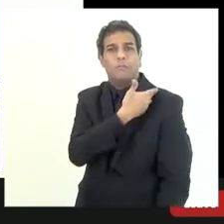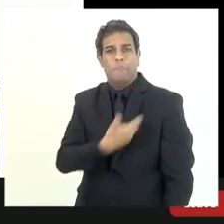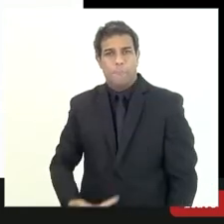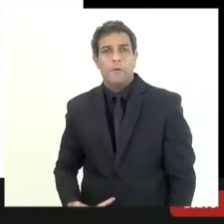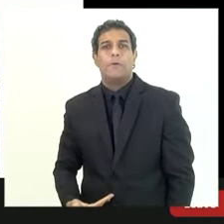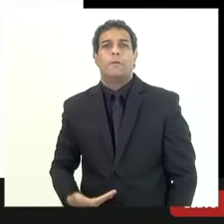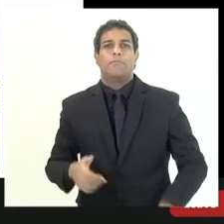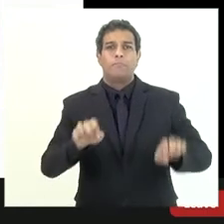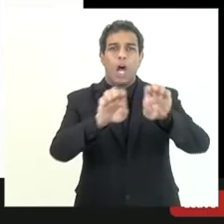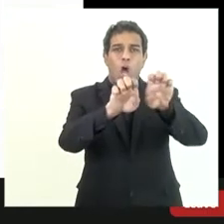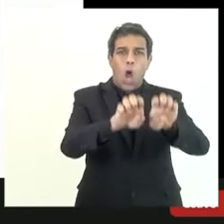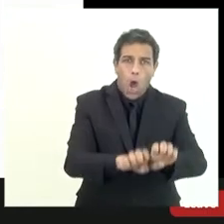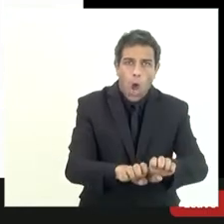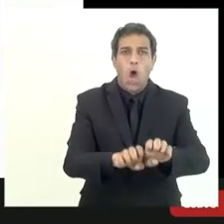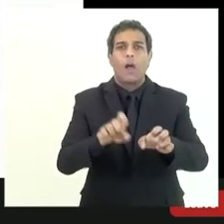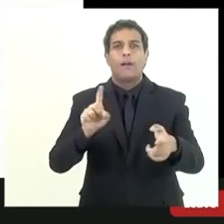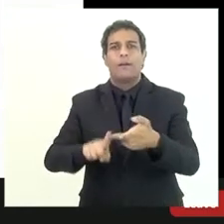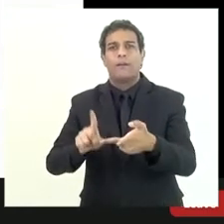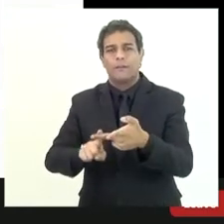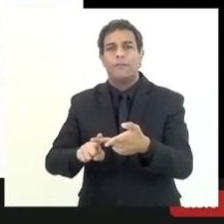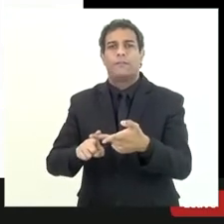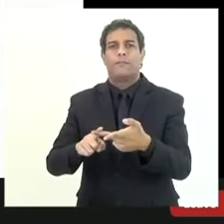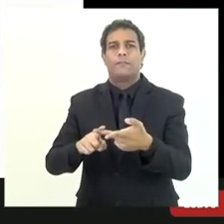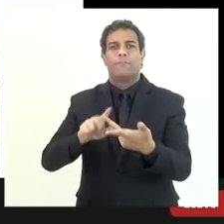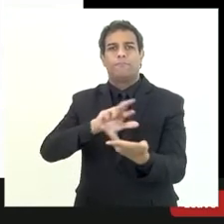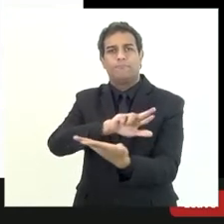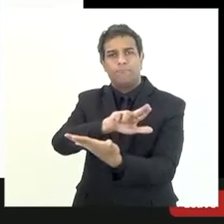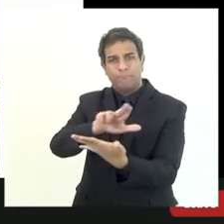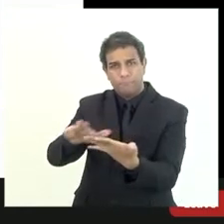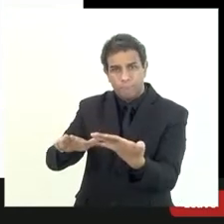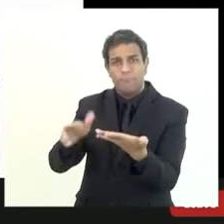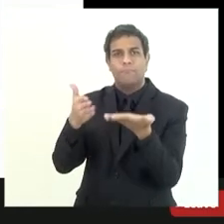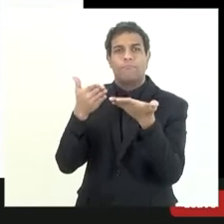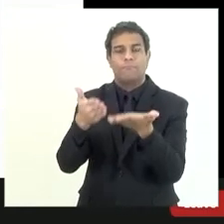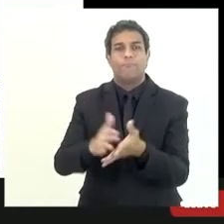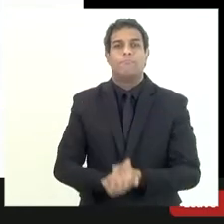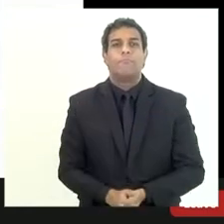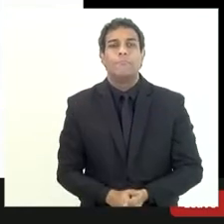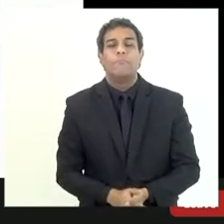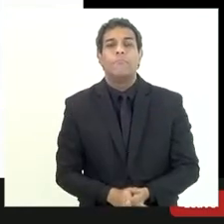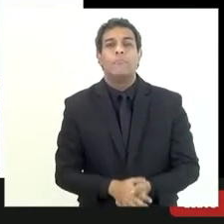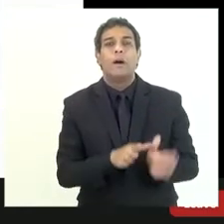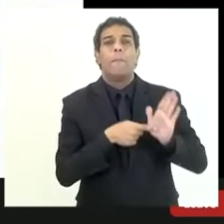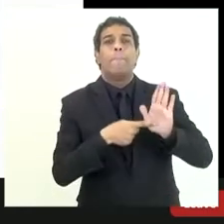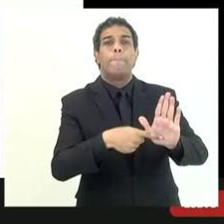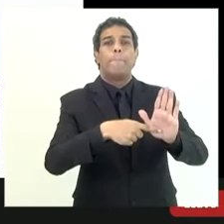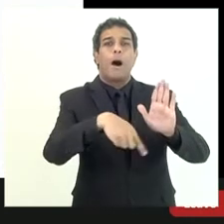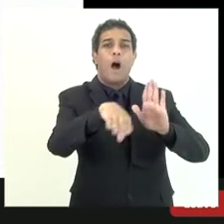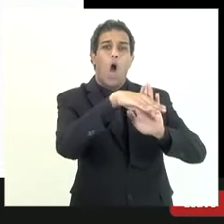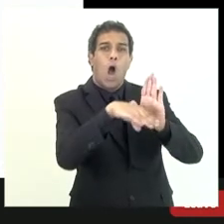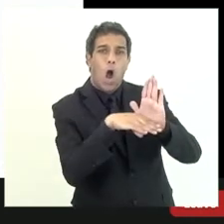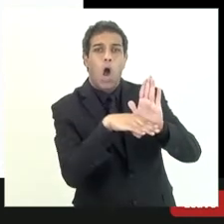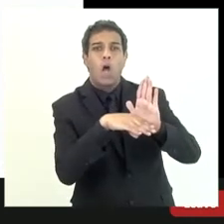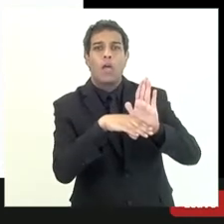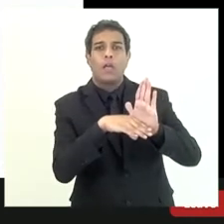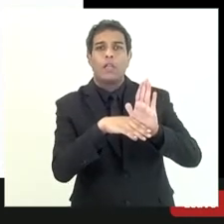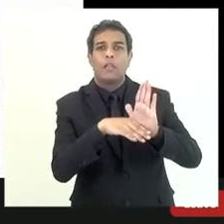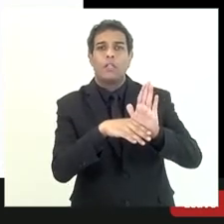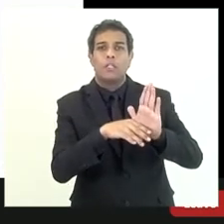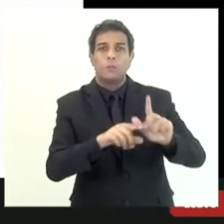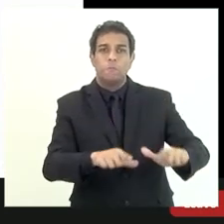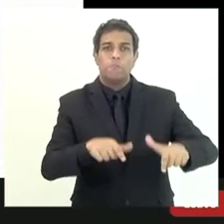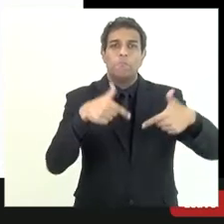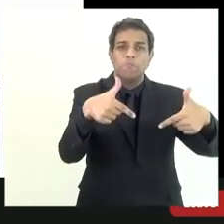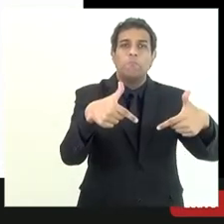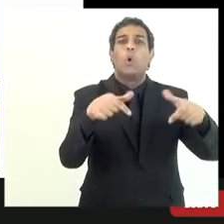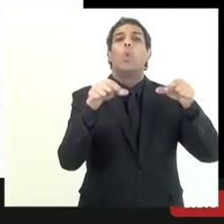estrutura conceitual e a NDC TSP 19 né que elas preconizam por exemplo para eu considerar um ativo um ativo